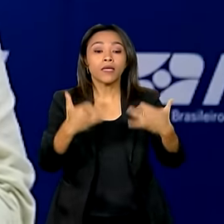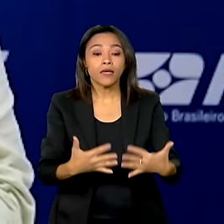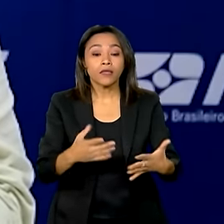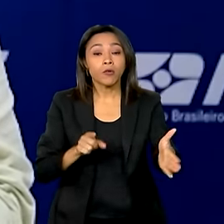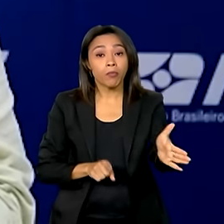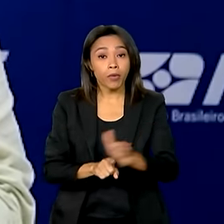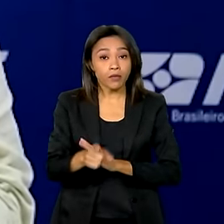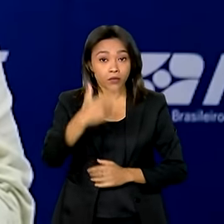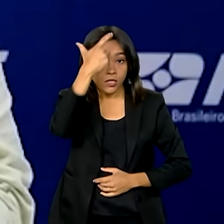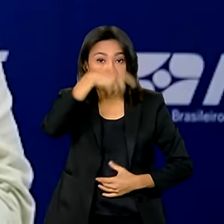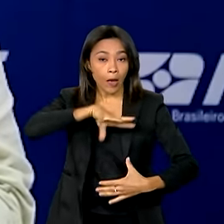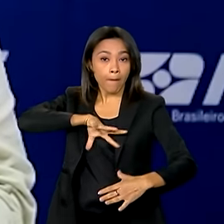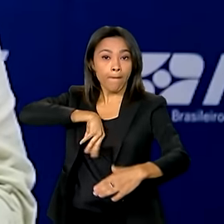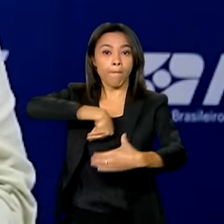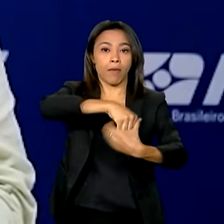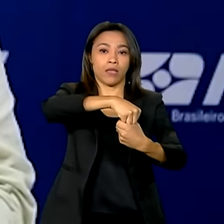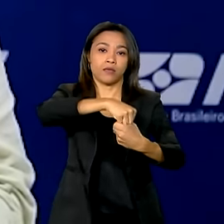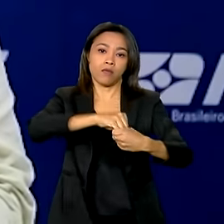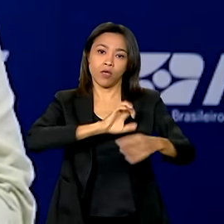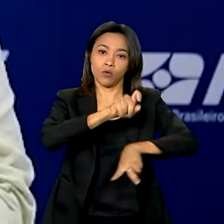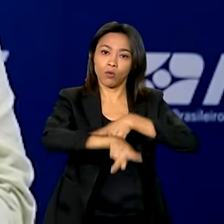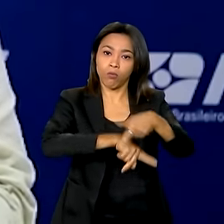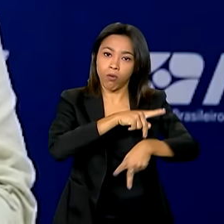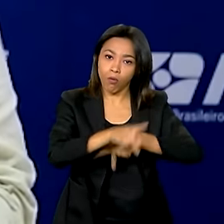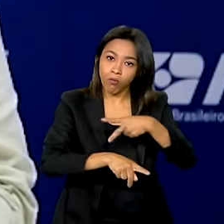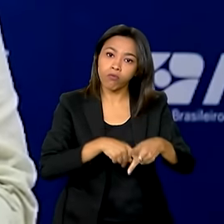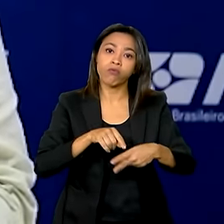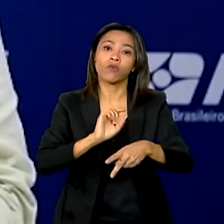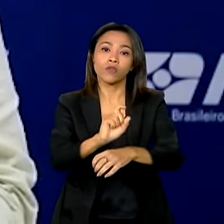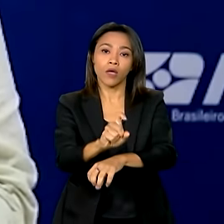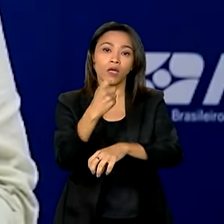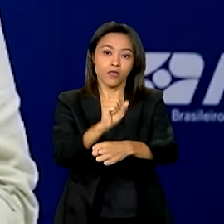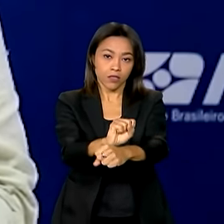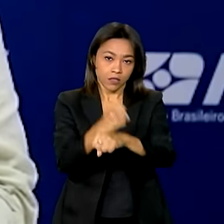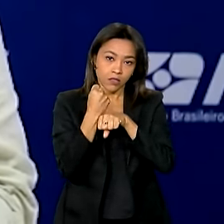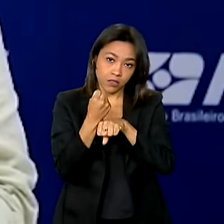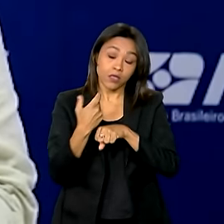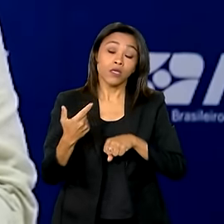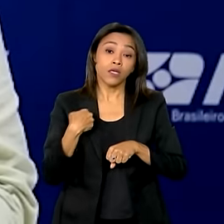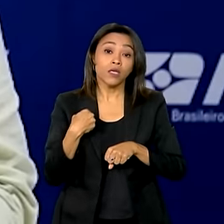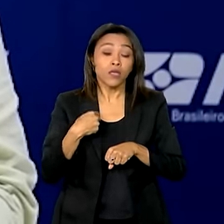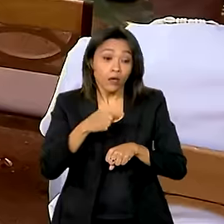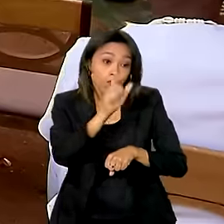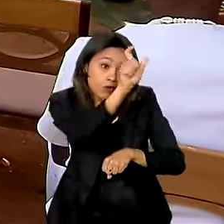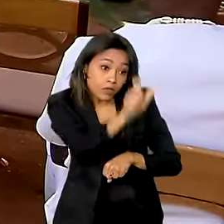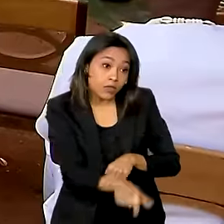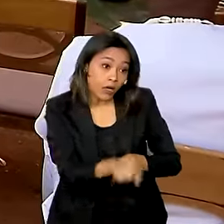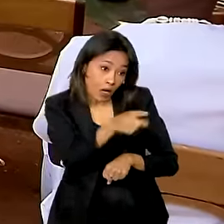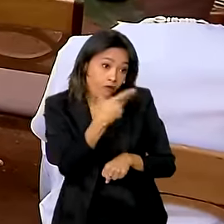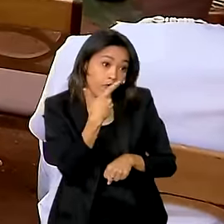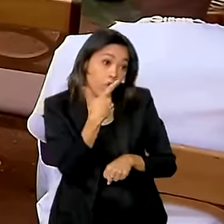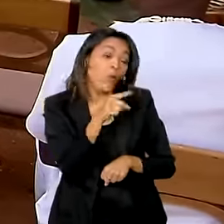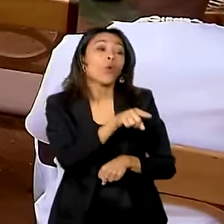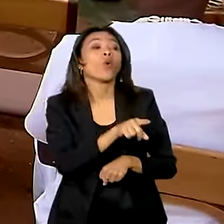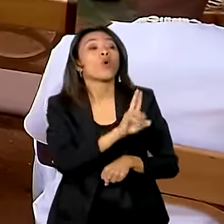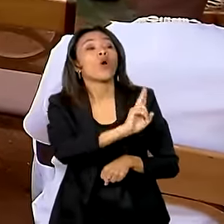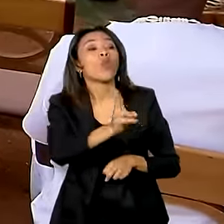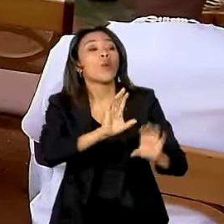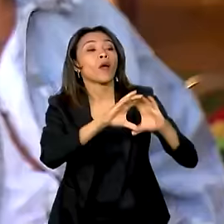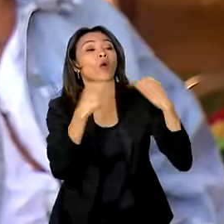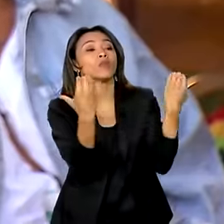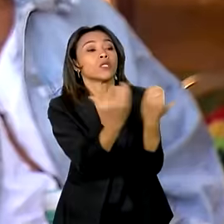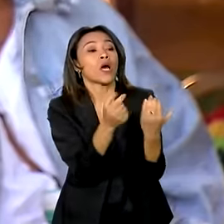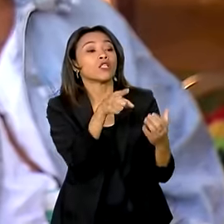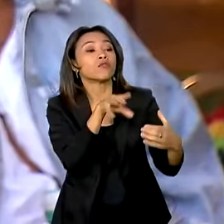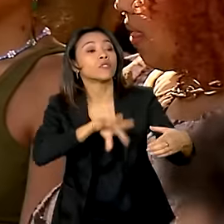pertencimento étnico da população quilombola e questionou a todas as pessoas declaradas quilombolas qual era o nome da comunidade